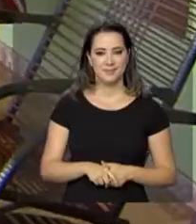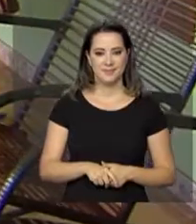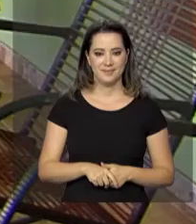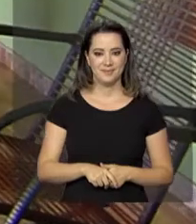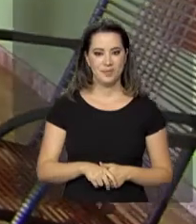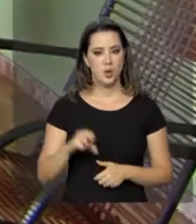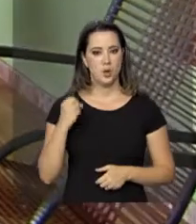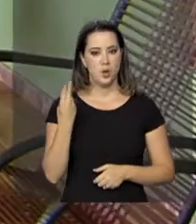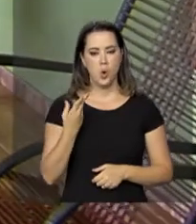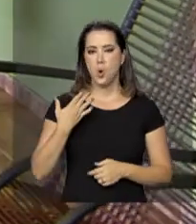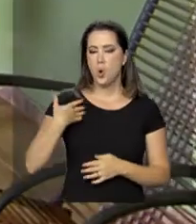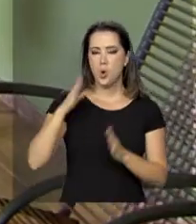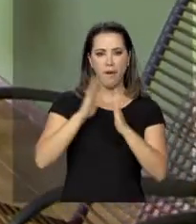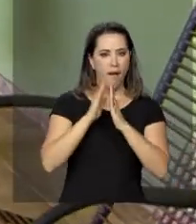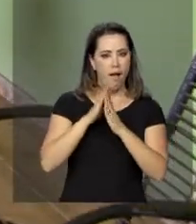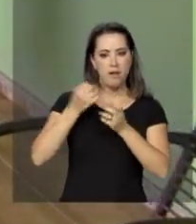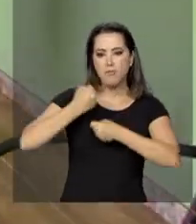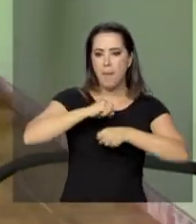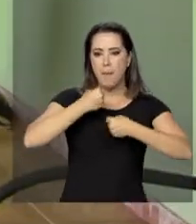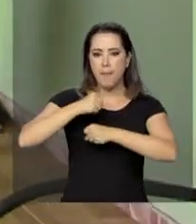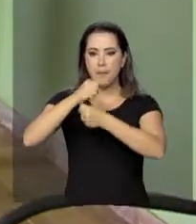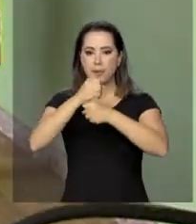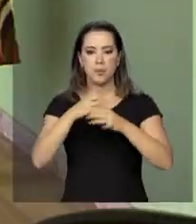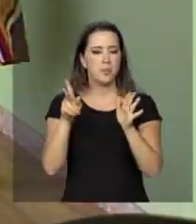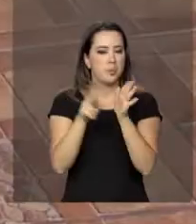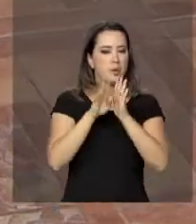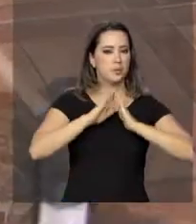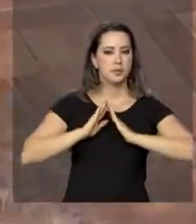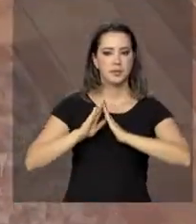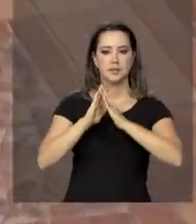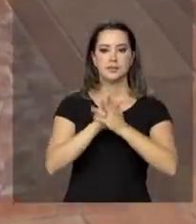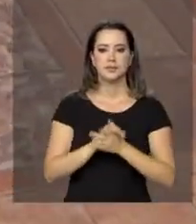Ou em casa, fazendo as tarefas domésticas